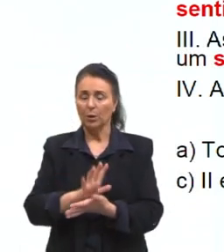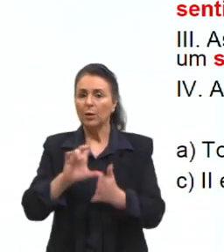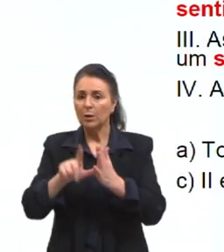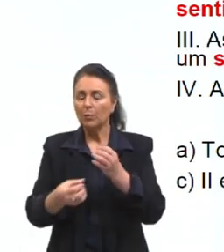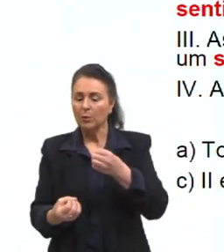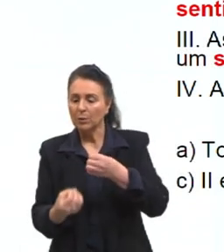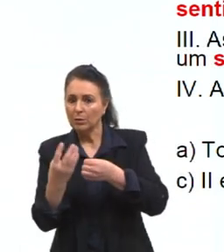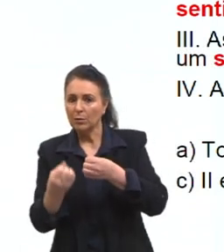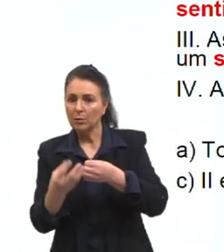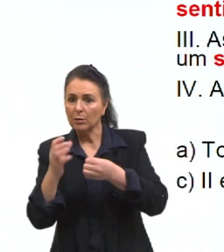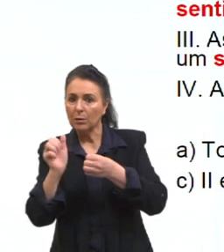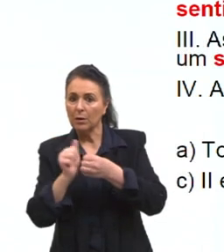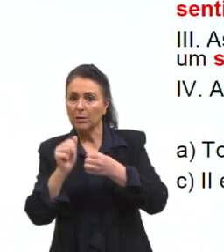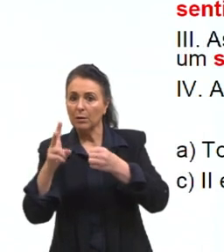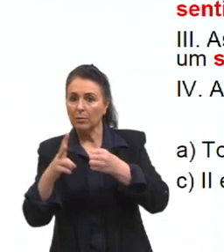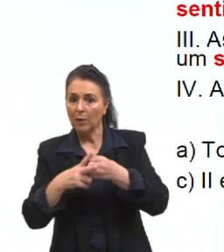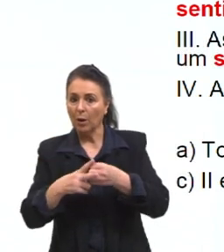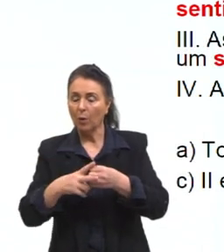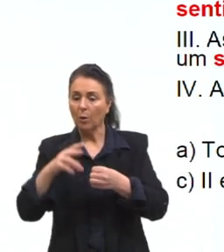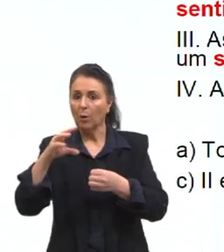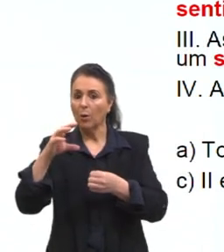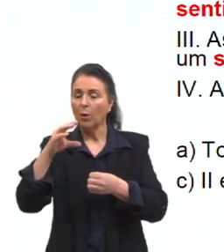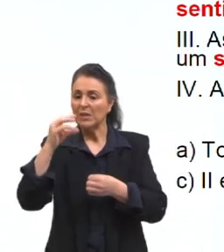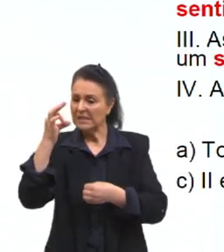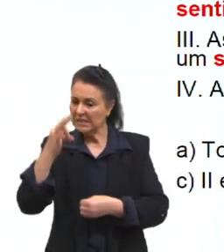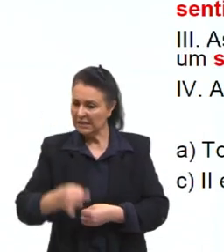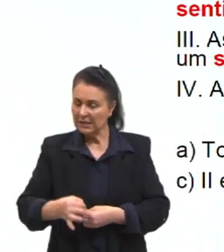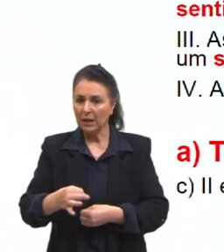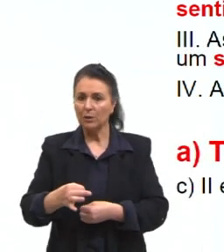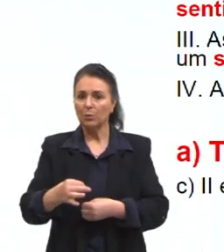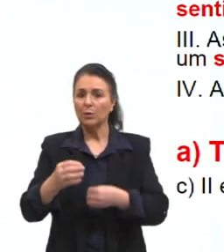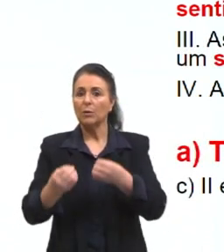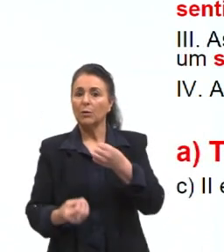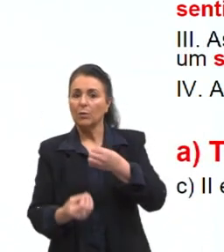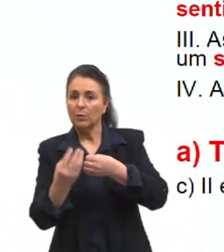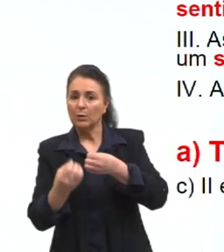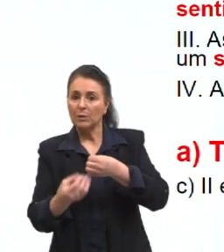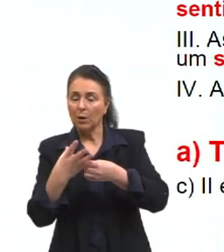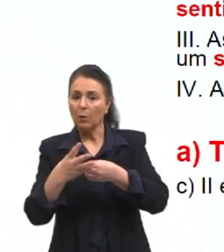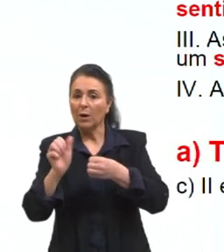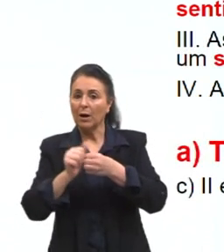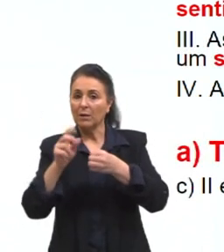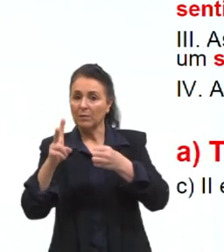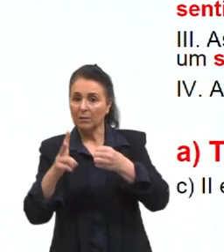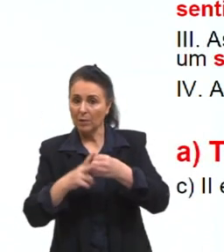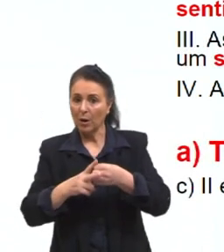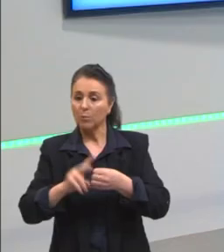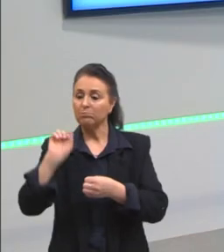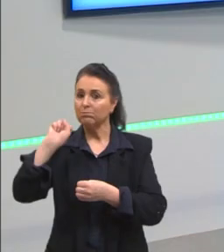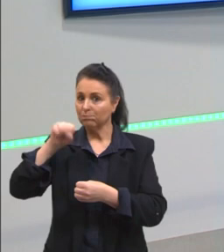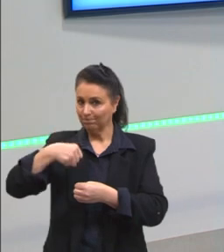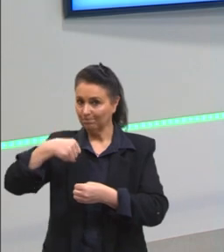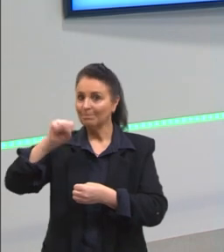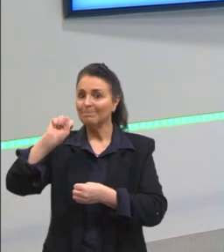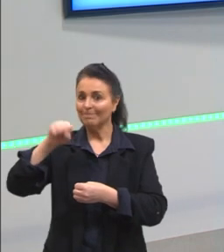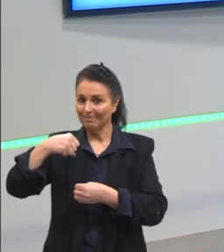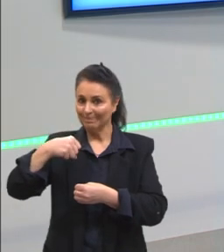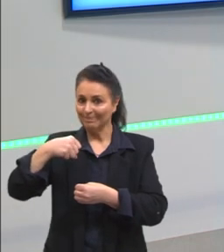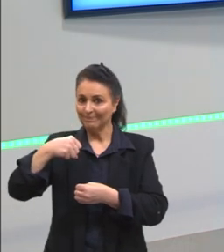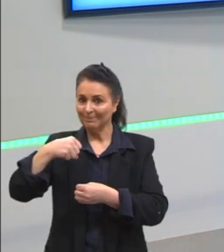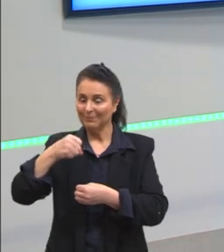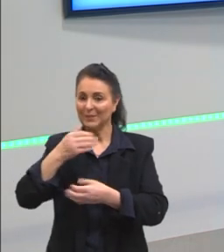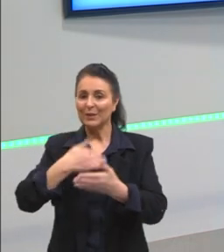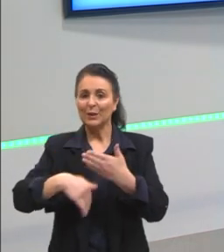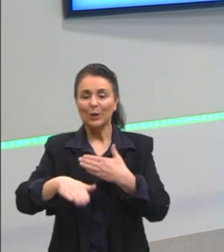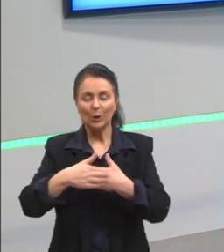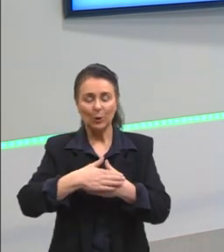locução adverbial com certeza é classificada como locução adverbial afirmativa. Também. No caso aqui, todas as